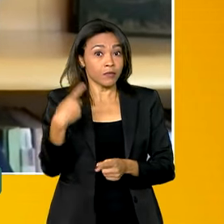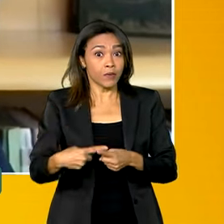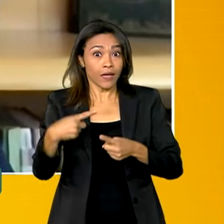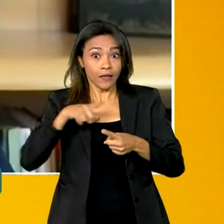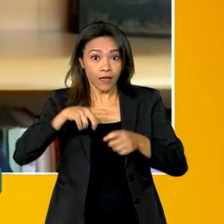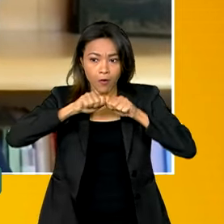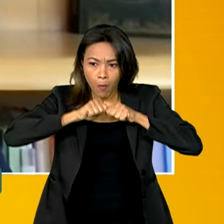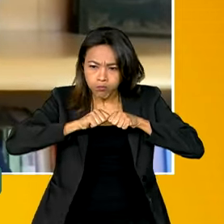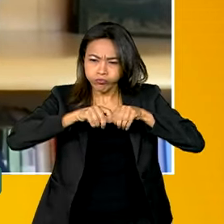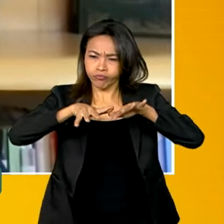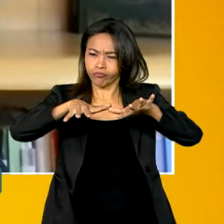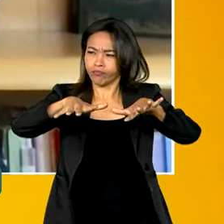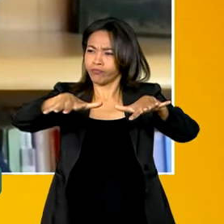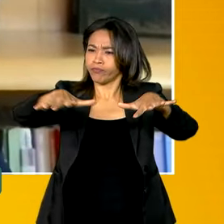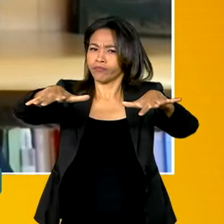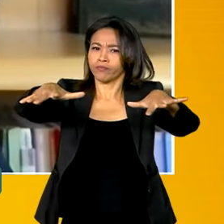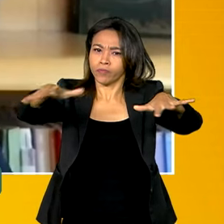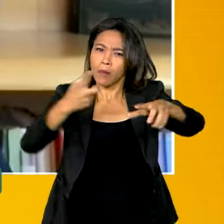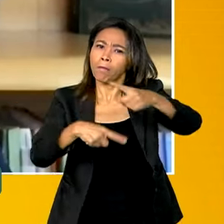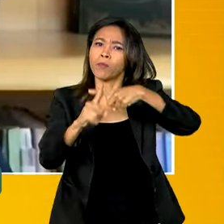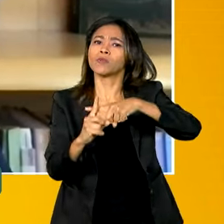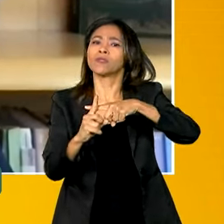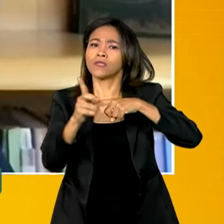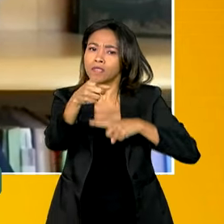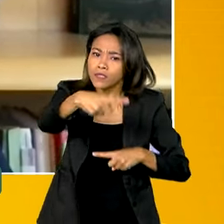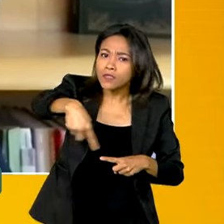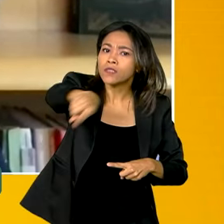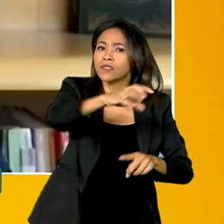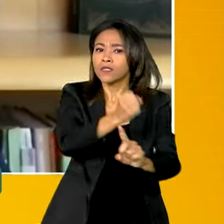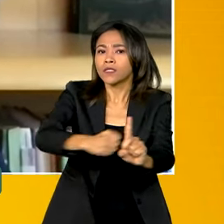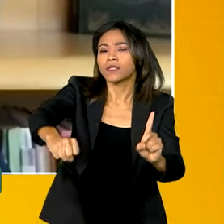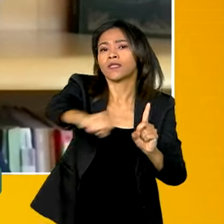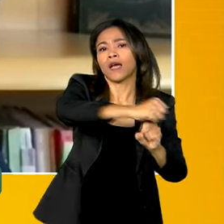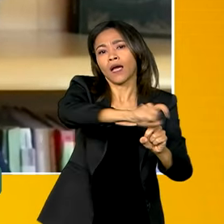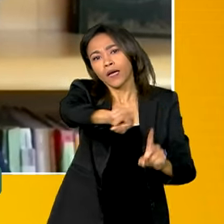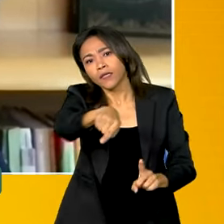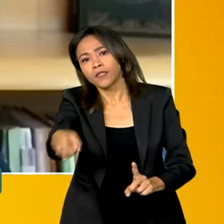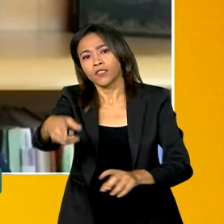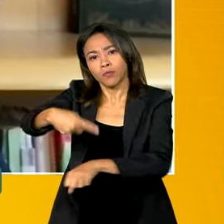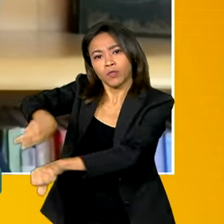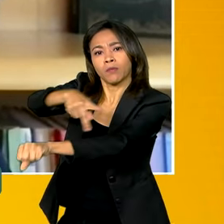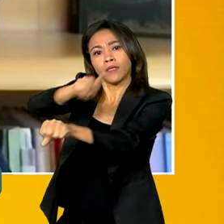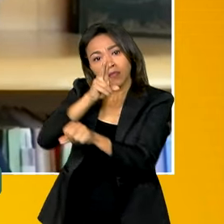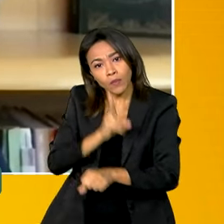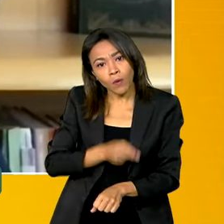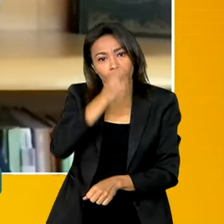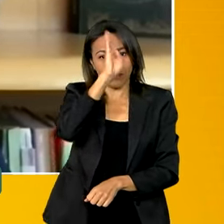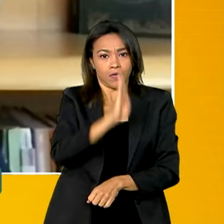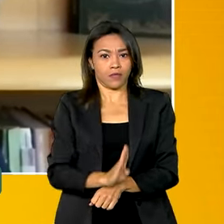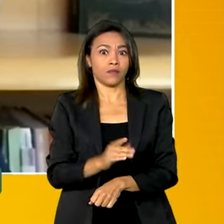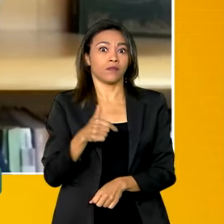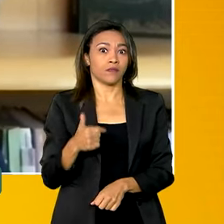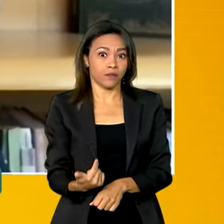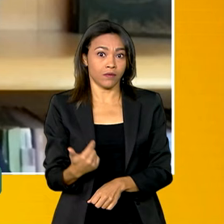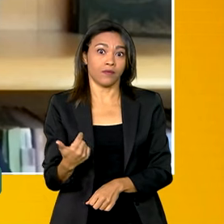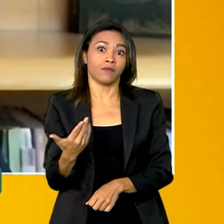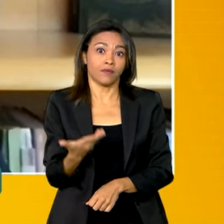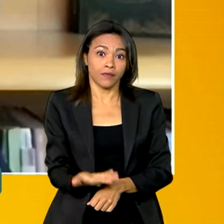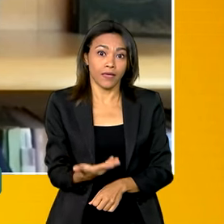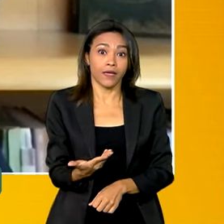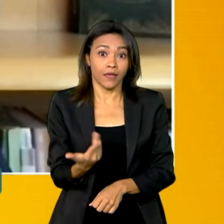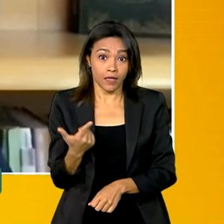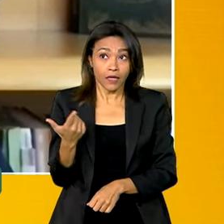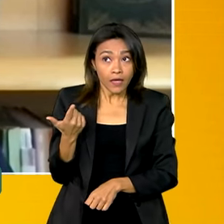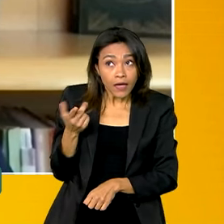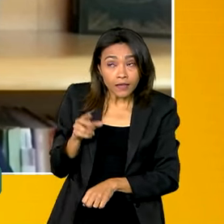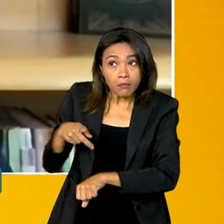ela traz um retorno positivo pra sociedade e pros países. Assim como aconteceu no Brasil, essa reverberação em outros